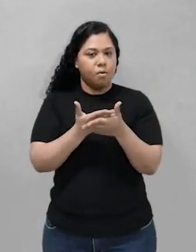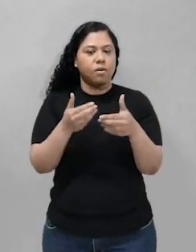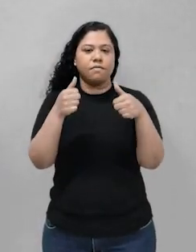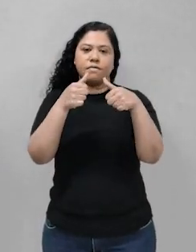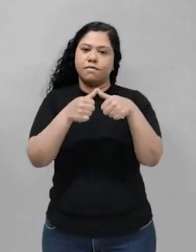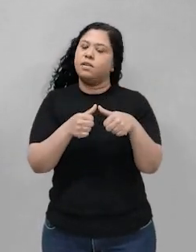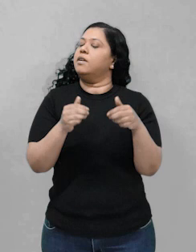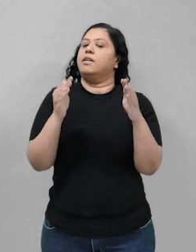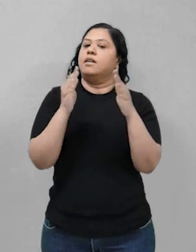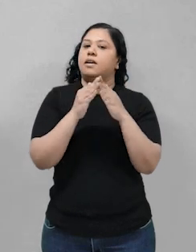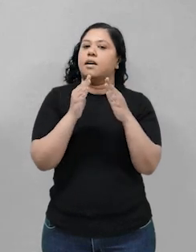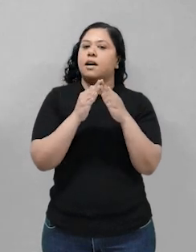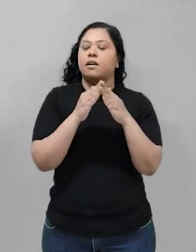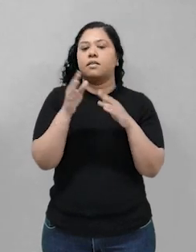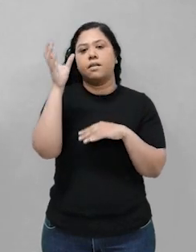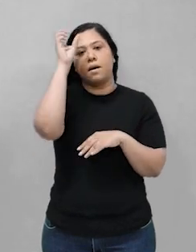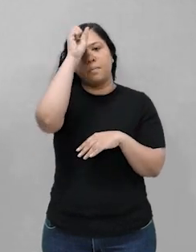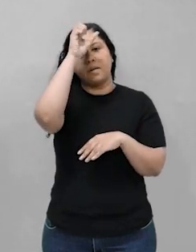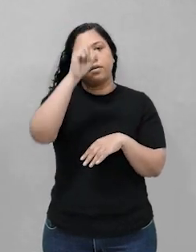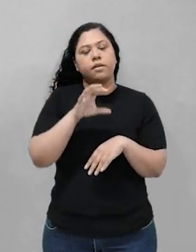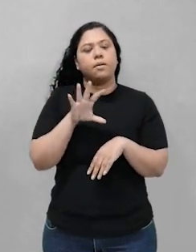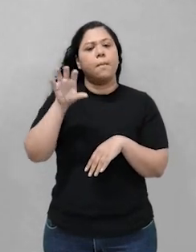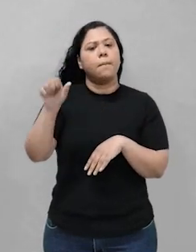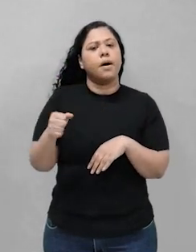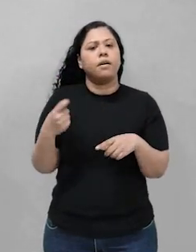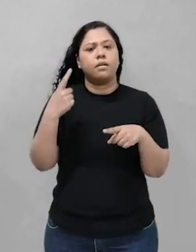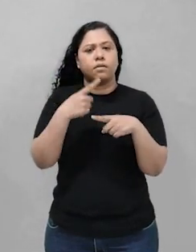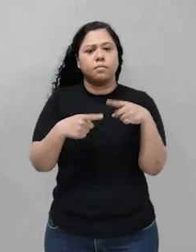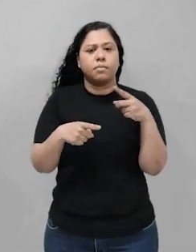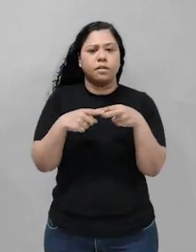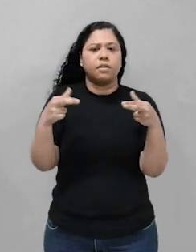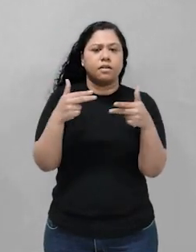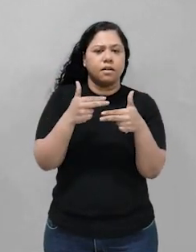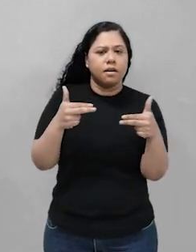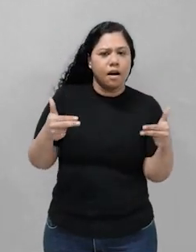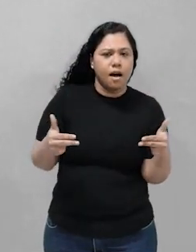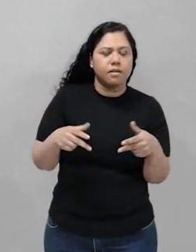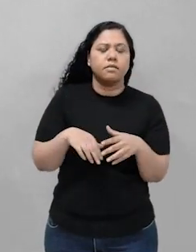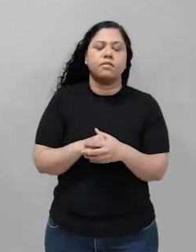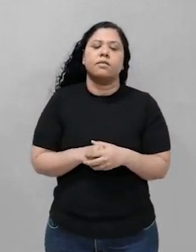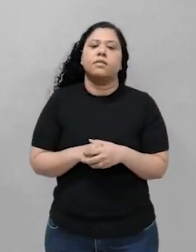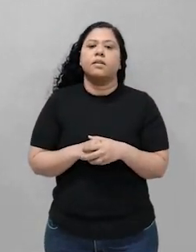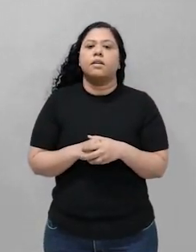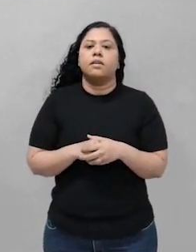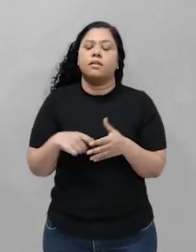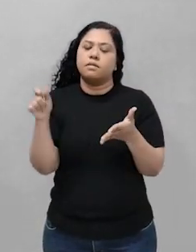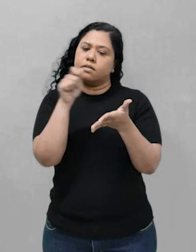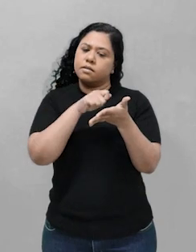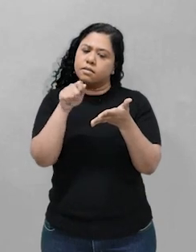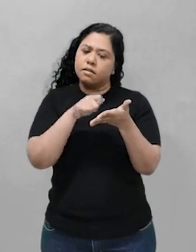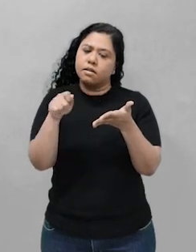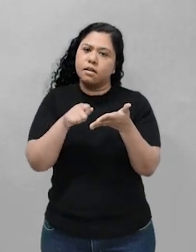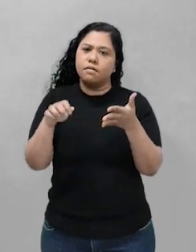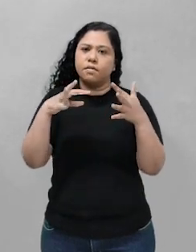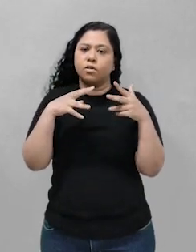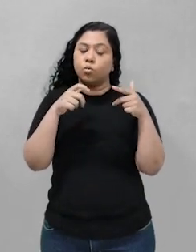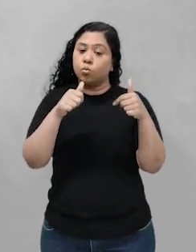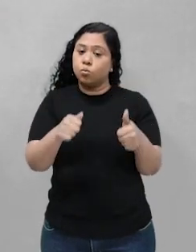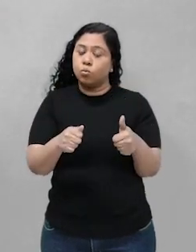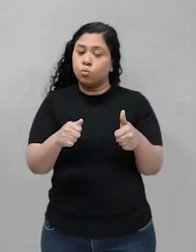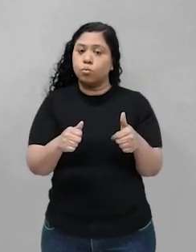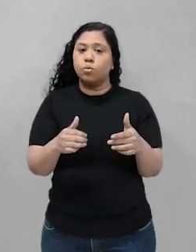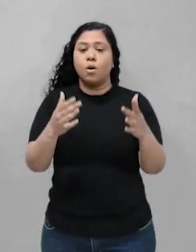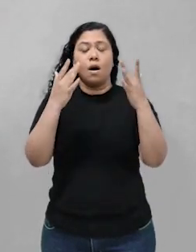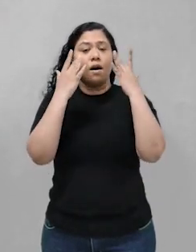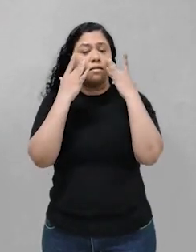Aprendendo. Pegue o seu caderno, lápis, caneta, borracha, anote tudo. Prestem